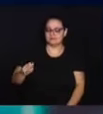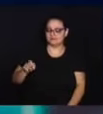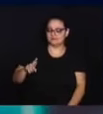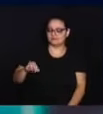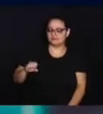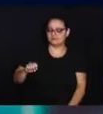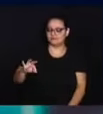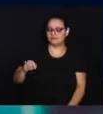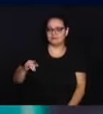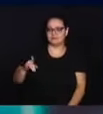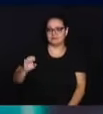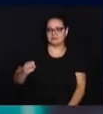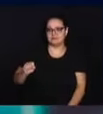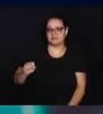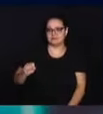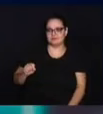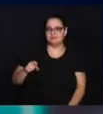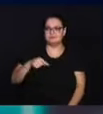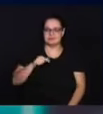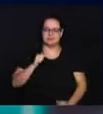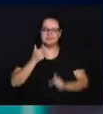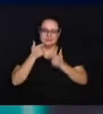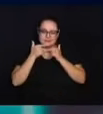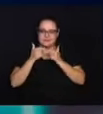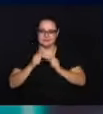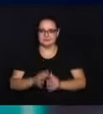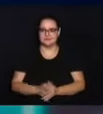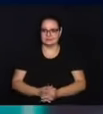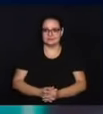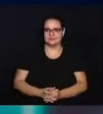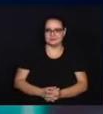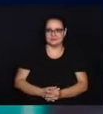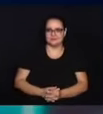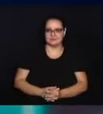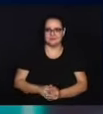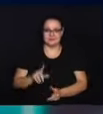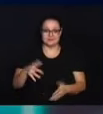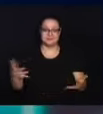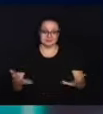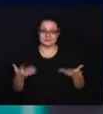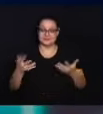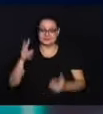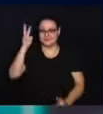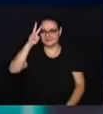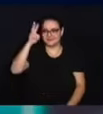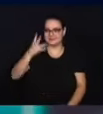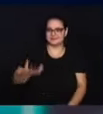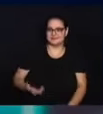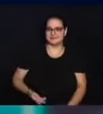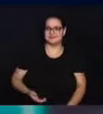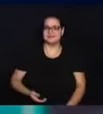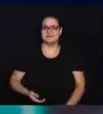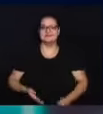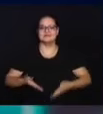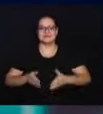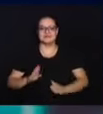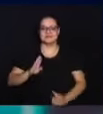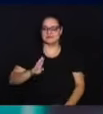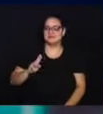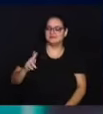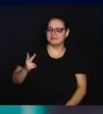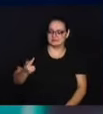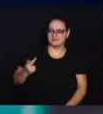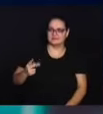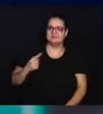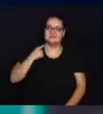Aristides Marques, vocês vão dar um pouquinho de risada, mas é super empolgante a história dele. É natural de Belo